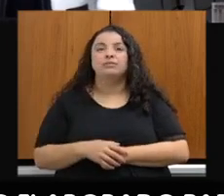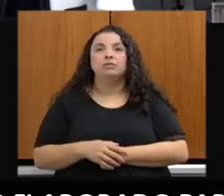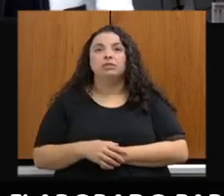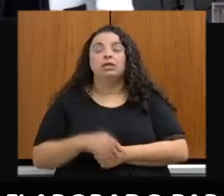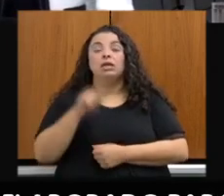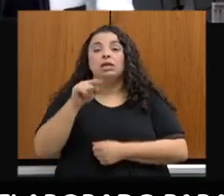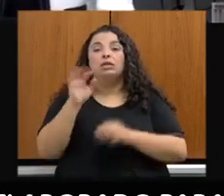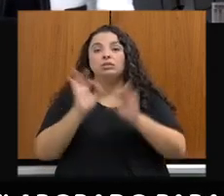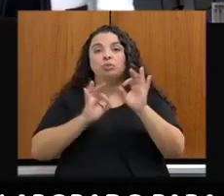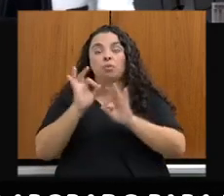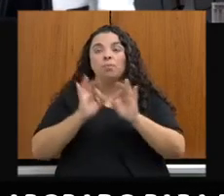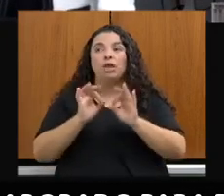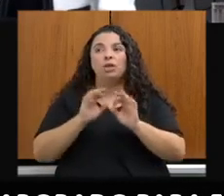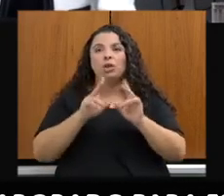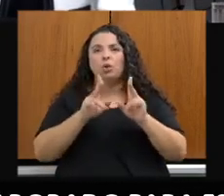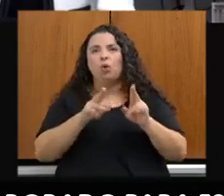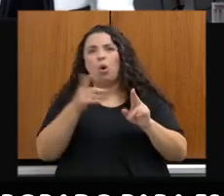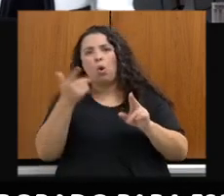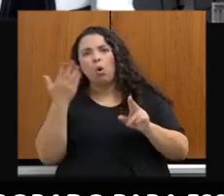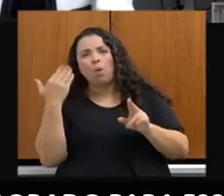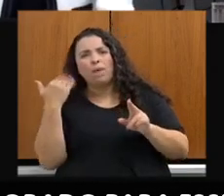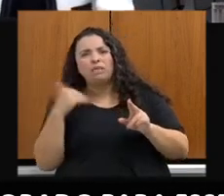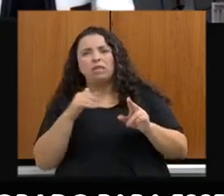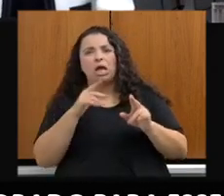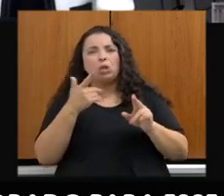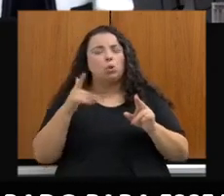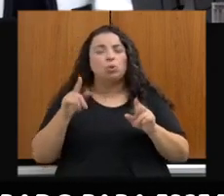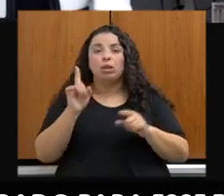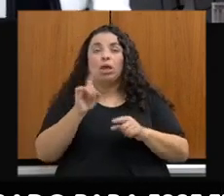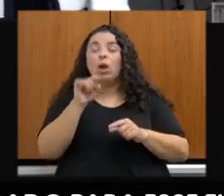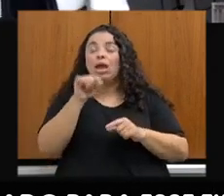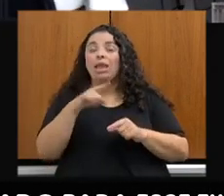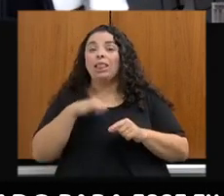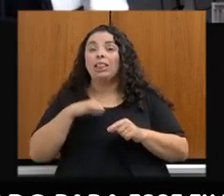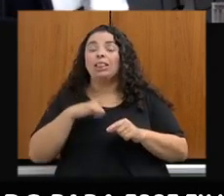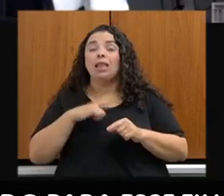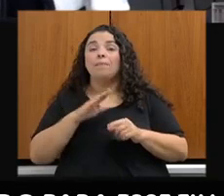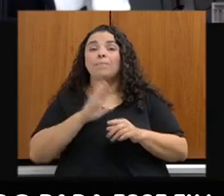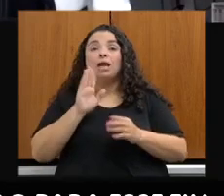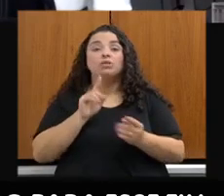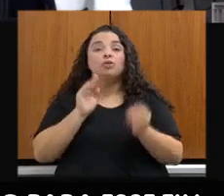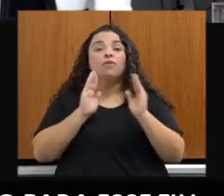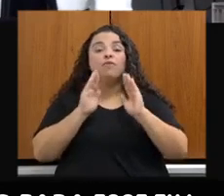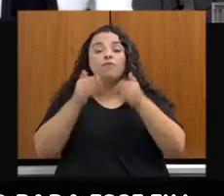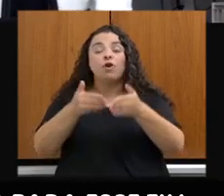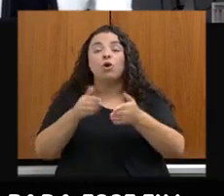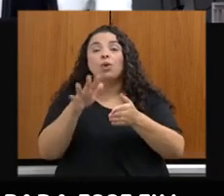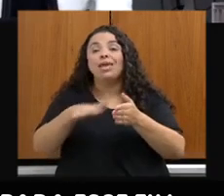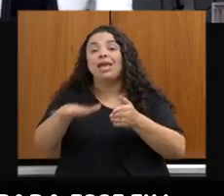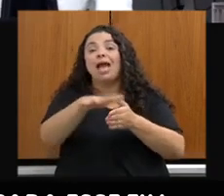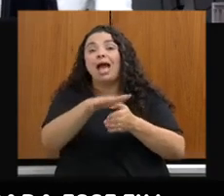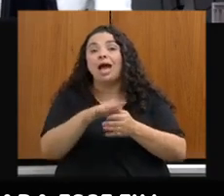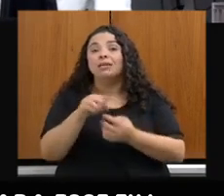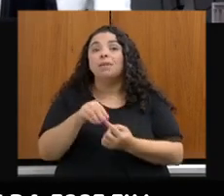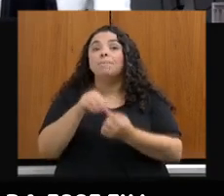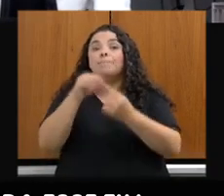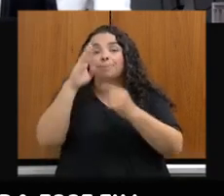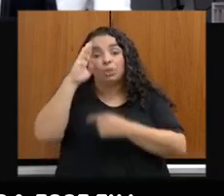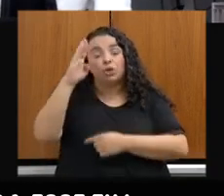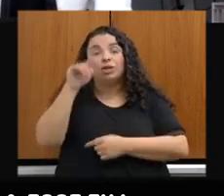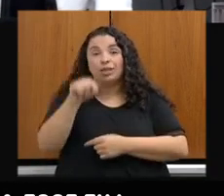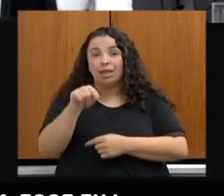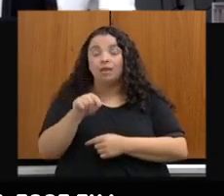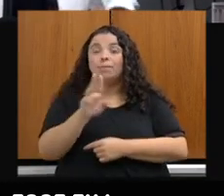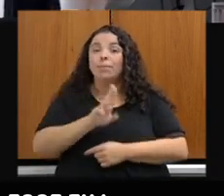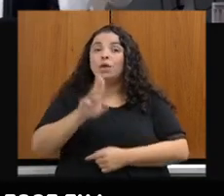como os planos convencionais, ele partirá de áreas prioritárias para uso de recursos hídricos,